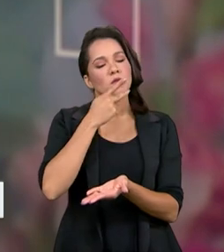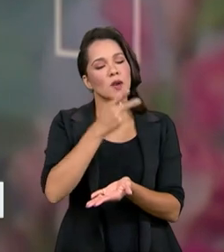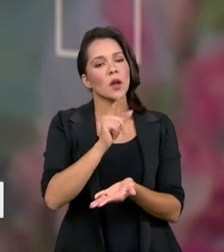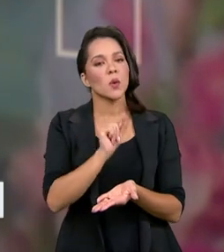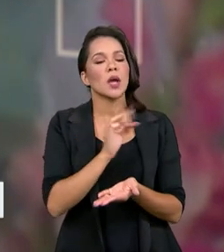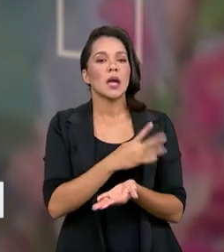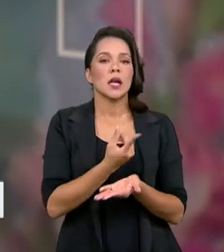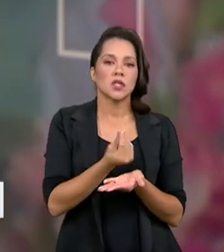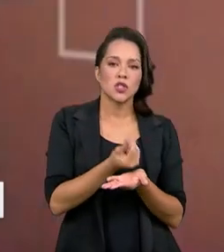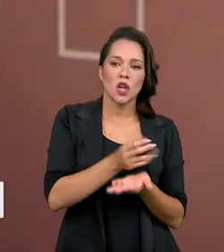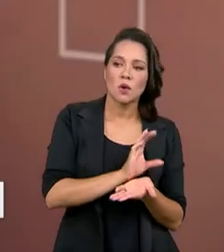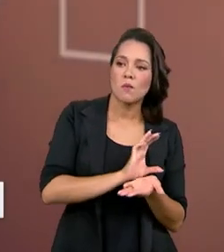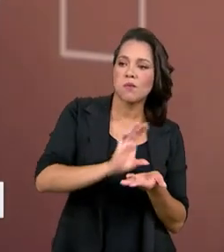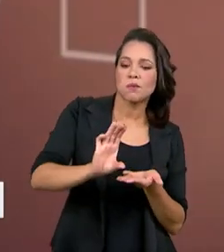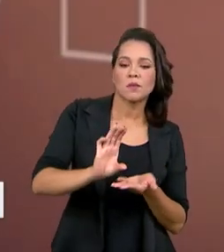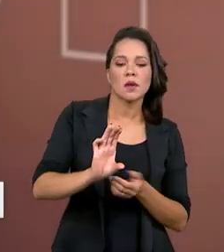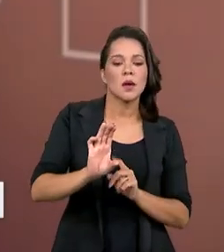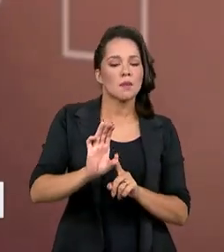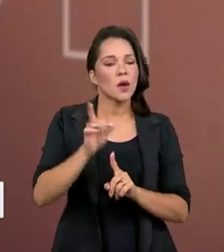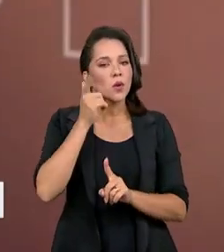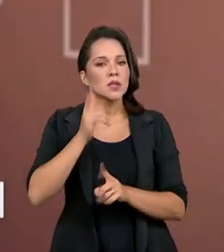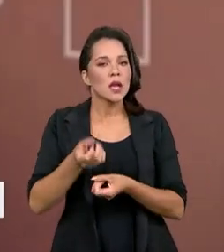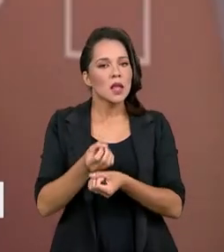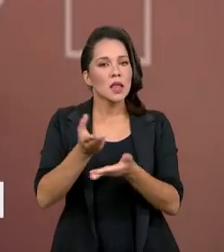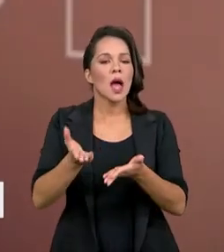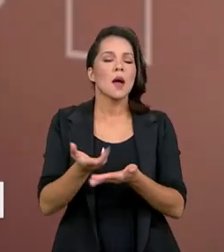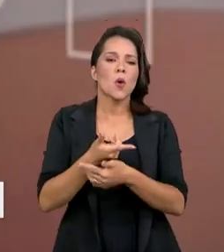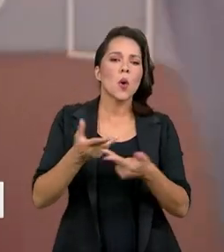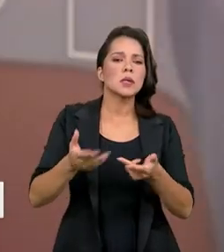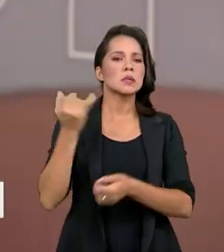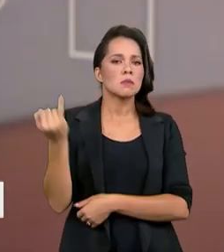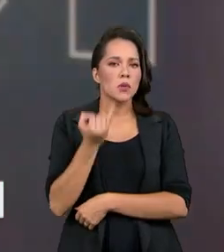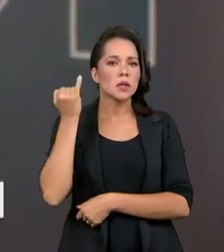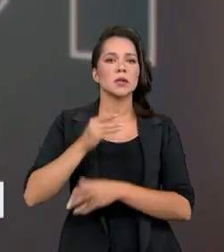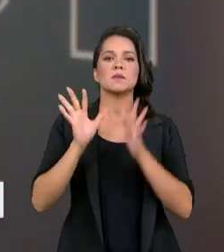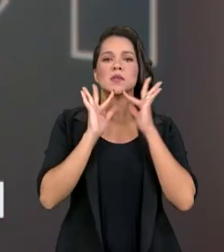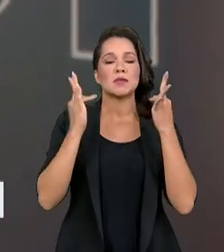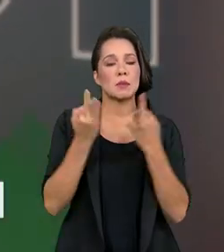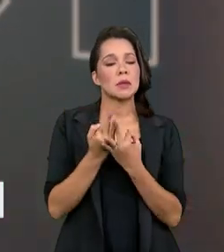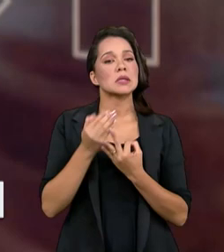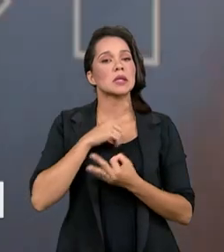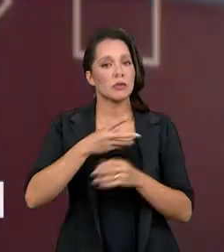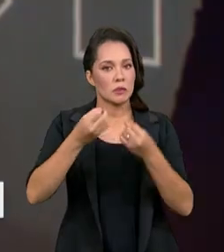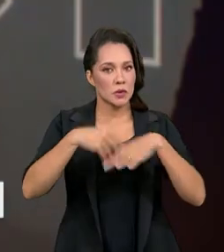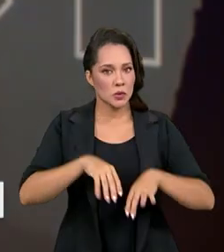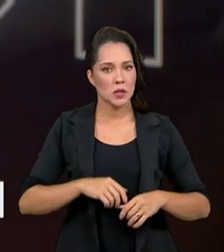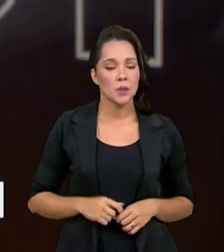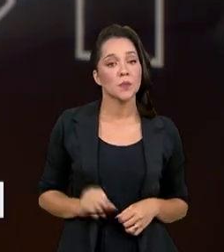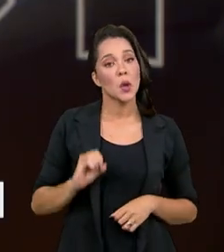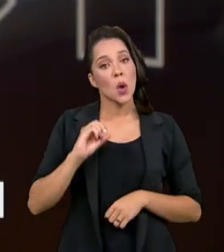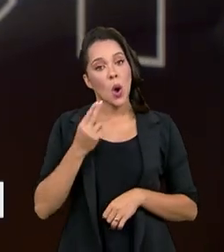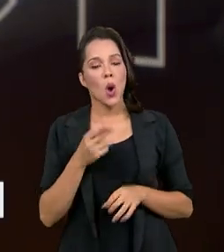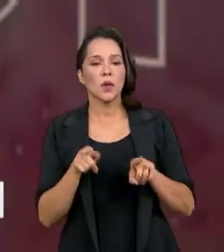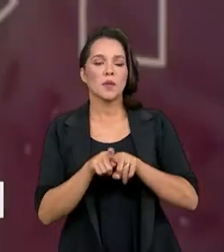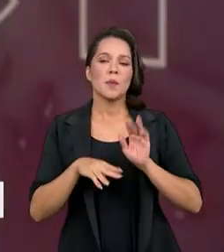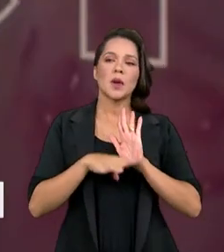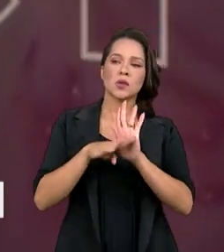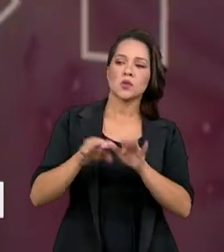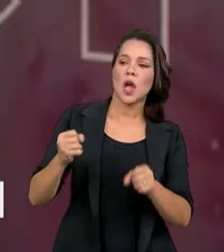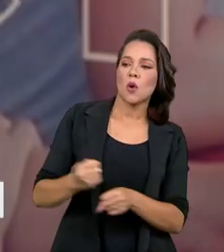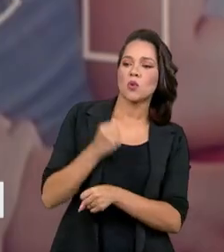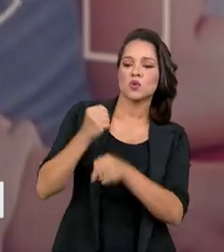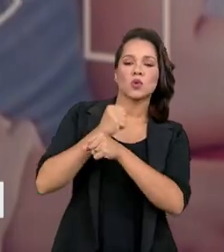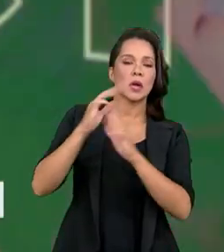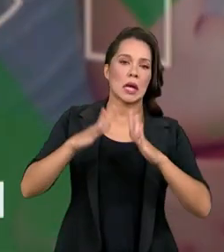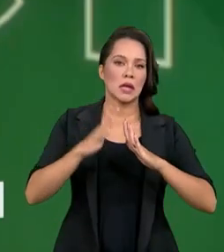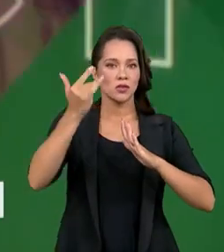esse recurso para que a gente possa levar para itens essenciais, para essas famílias que foram atingidas, ou para ajudar a reconstituir as